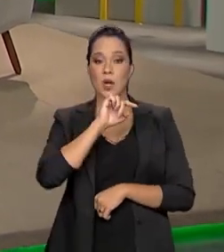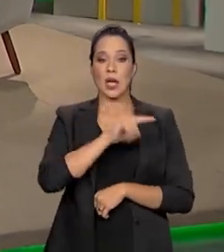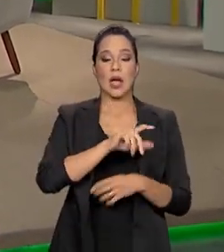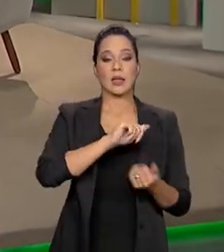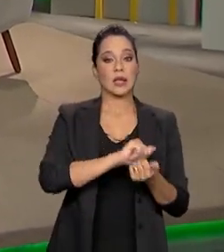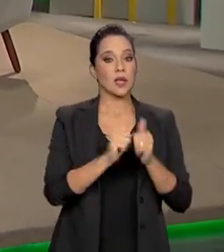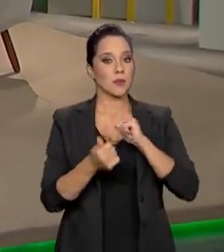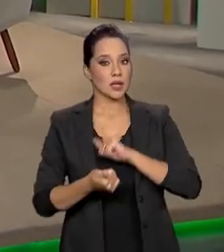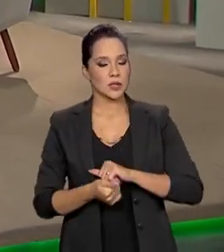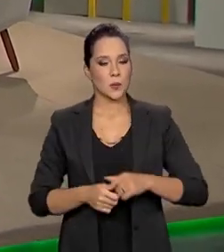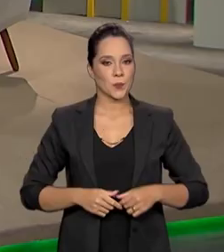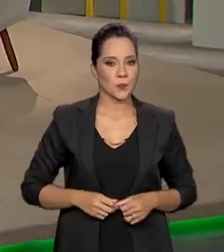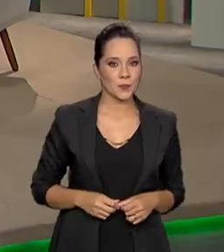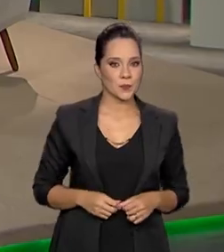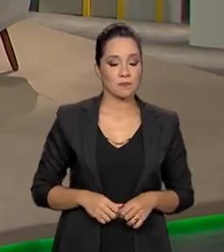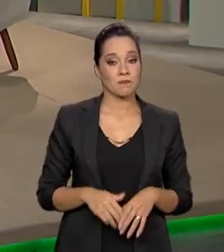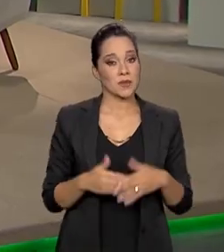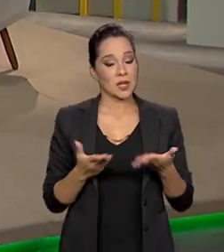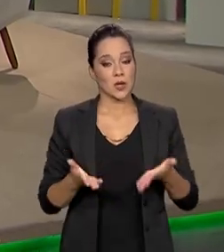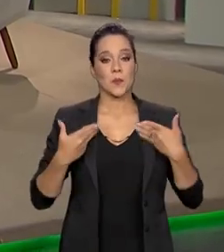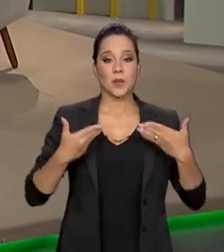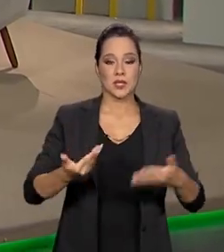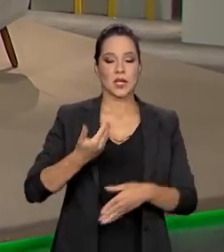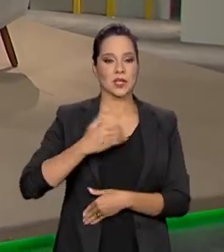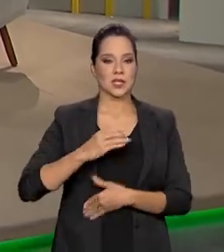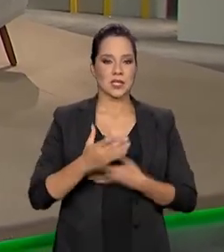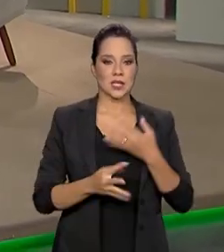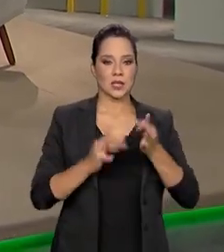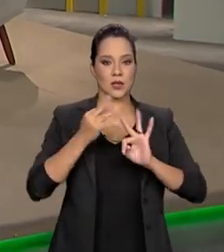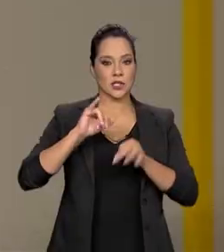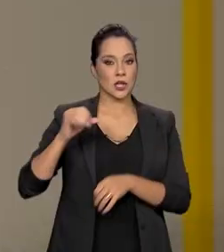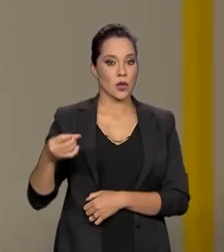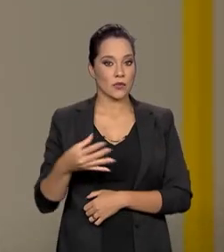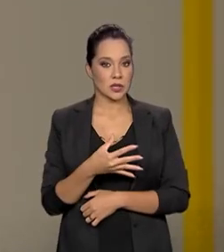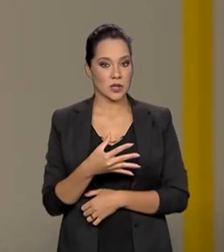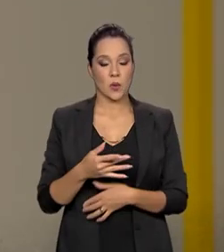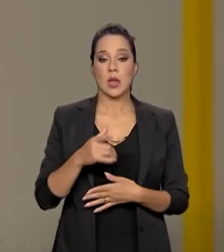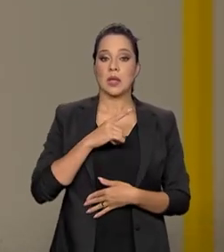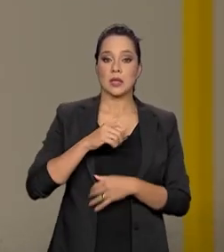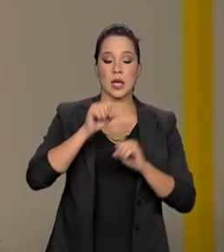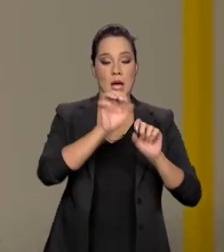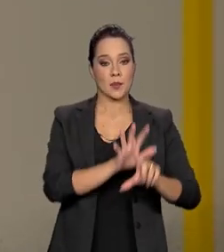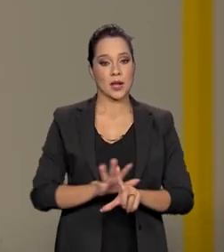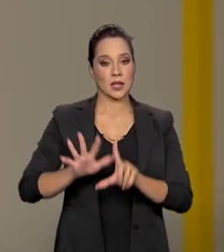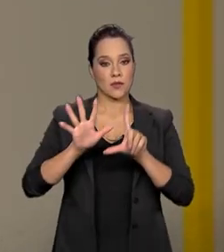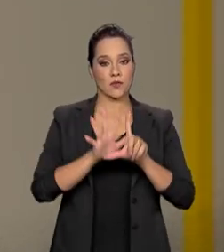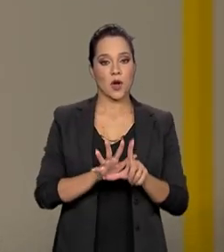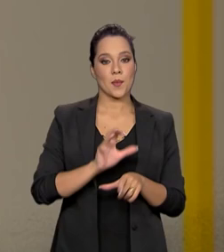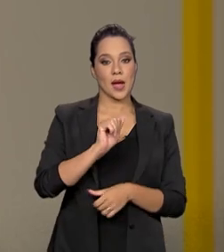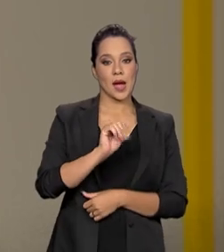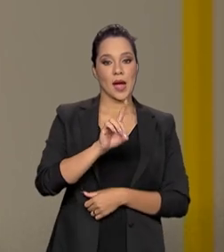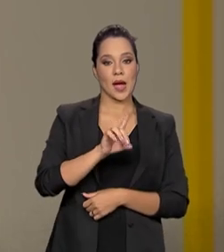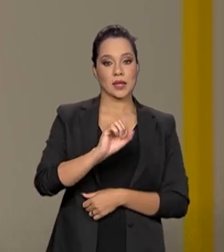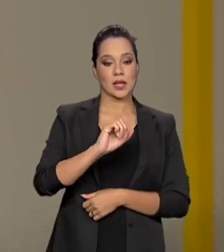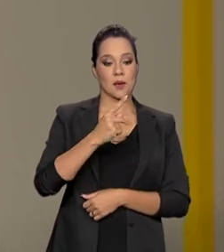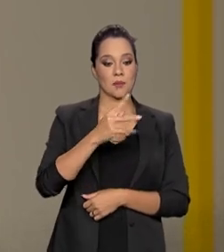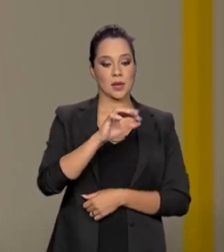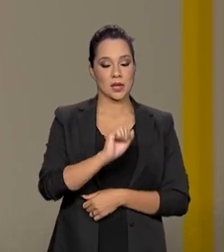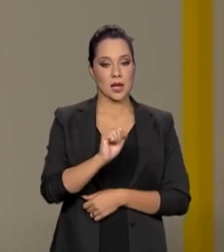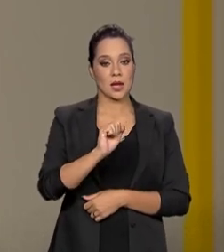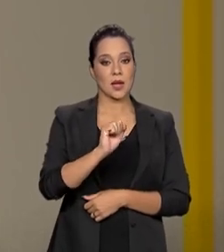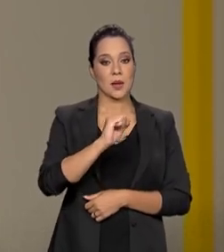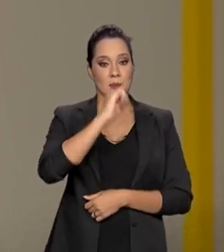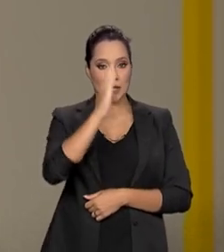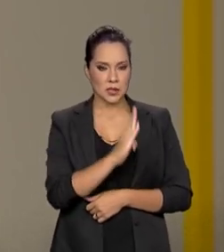adaptabilidade. E o Ministério da Ciência, Tecnologia e Inovações tem a plataforma Adapta Brasil. Queria que o falasse